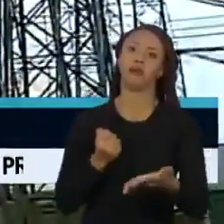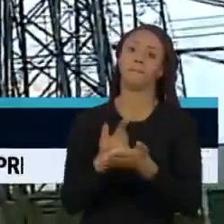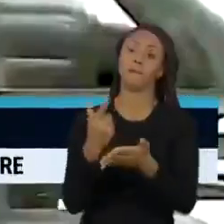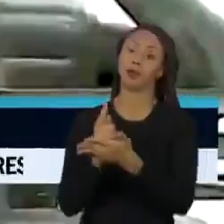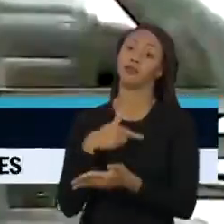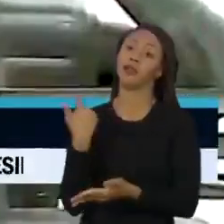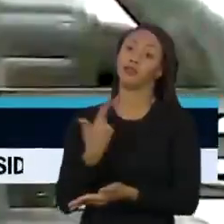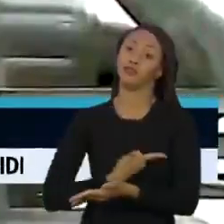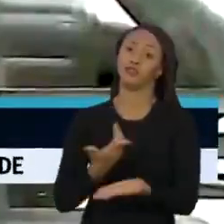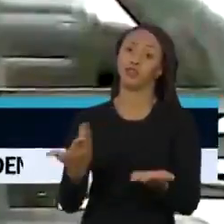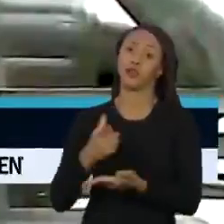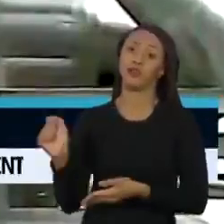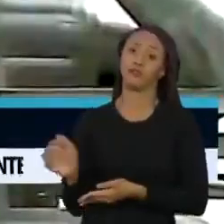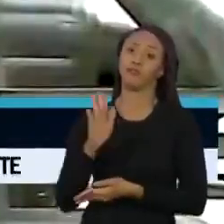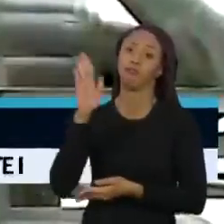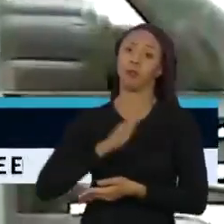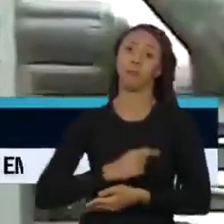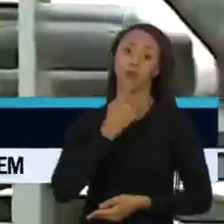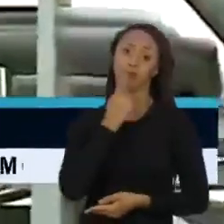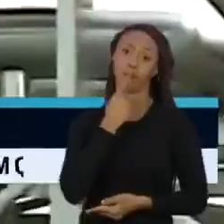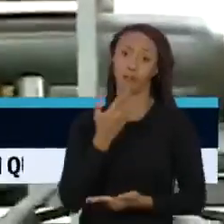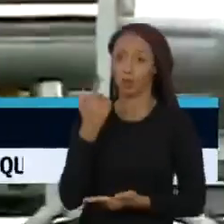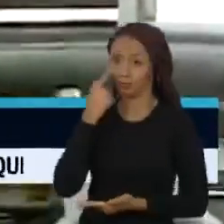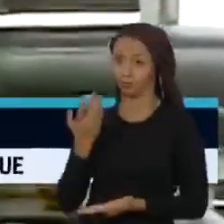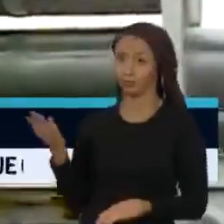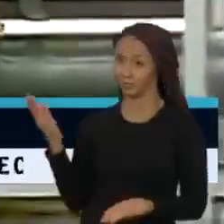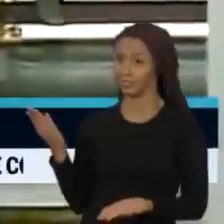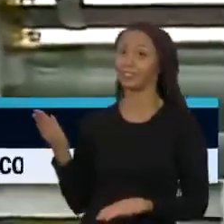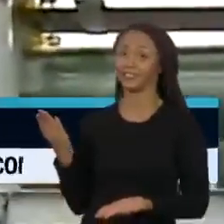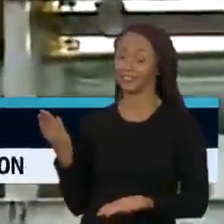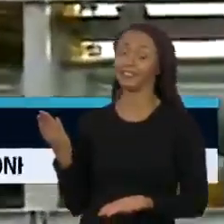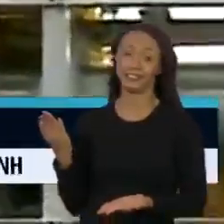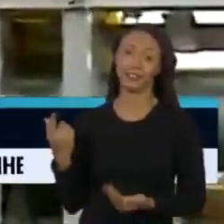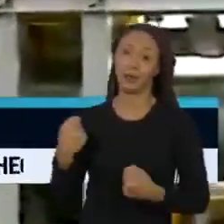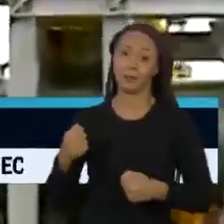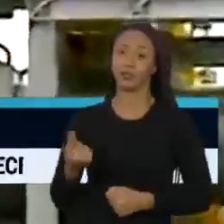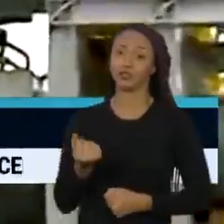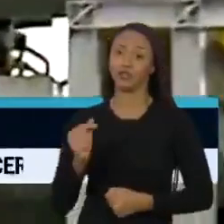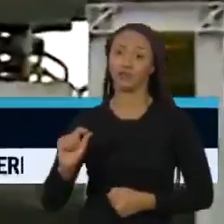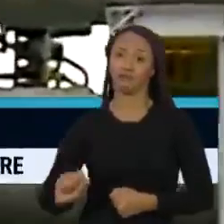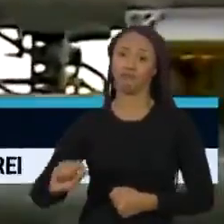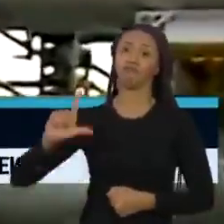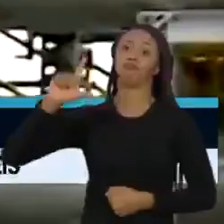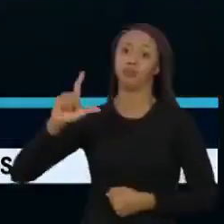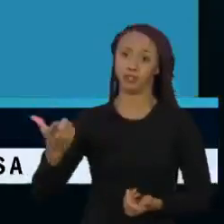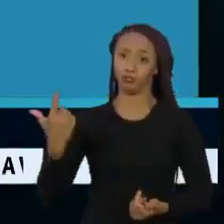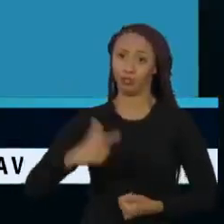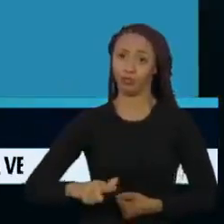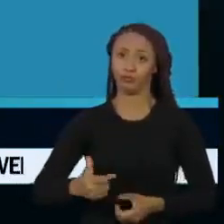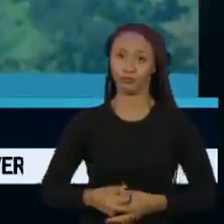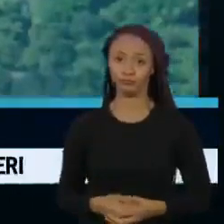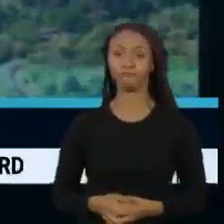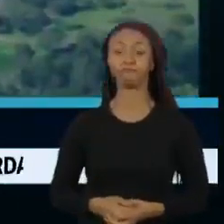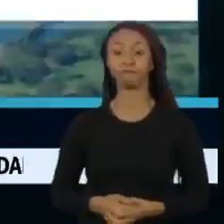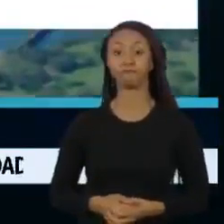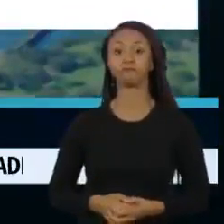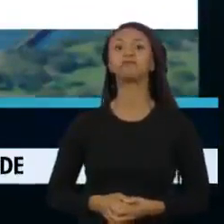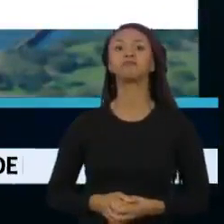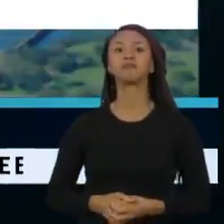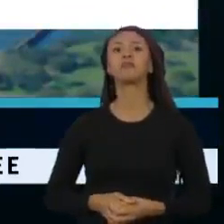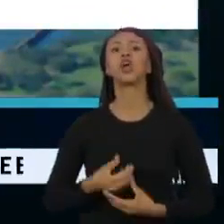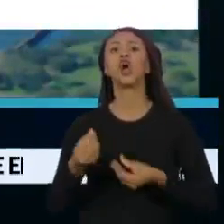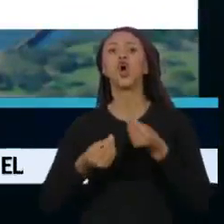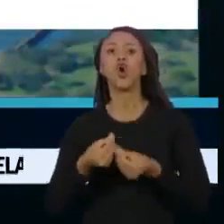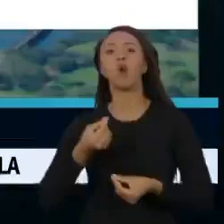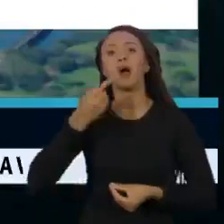gente está pagando via bandeiras tarifárias agora, que teve que aumentar o preço da bandeira novamente. A biomassa, que usa